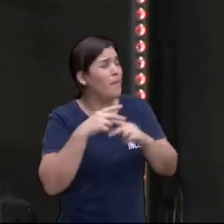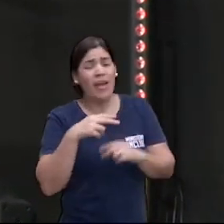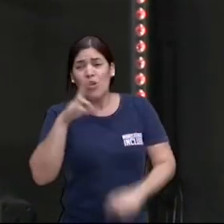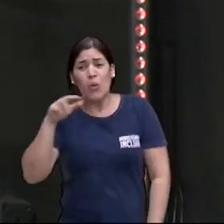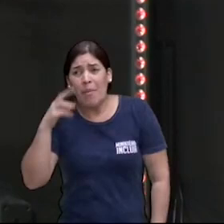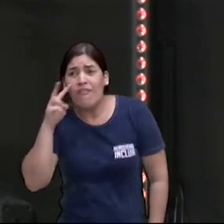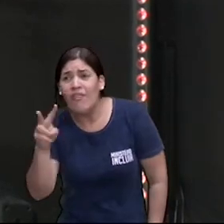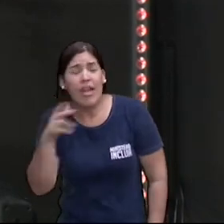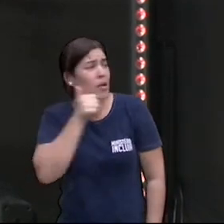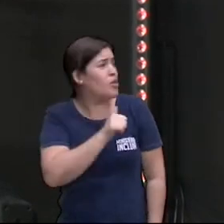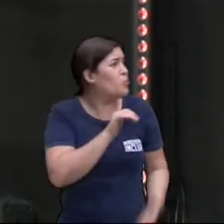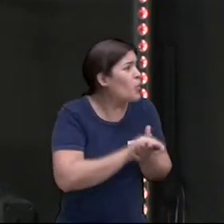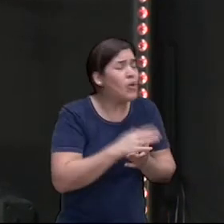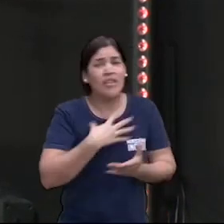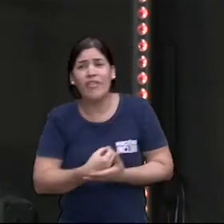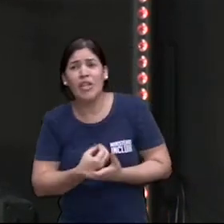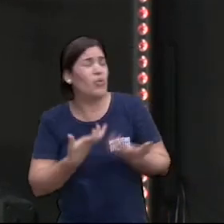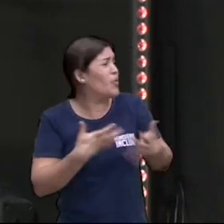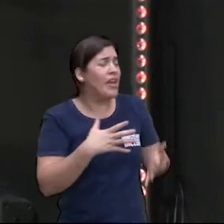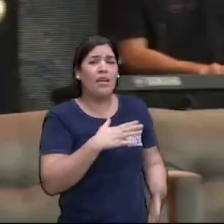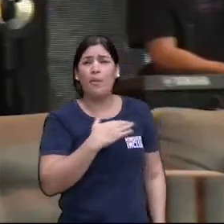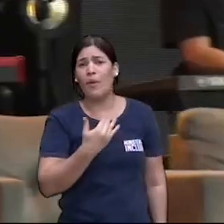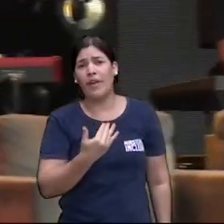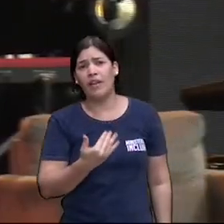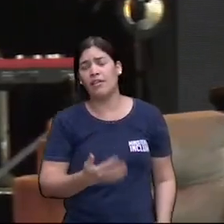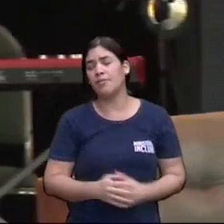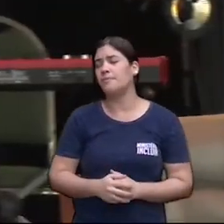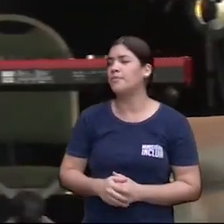eu não queria morrer então